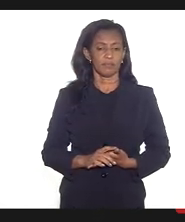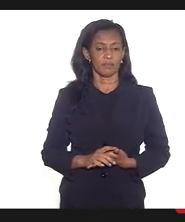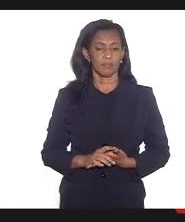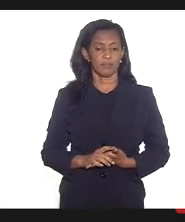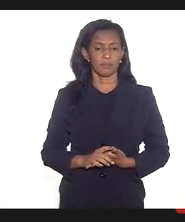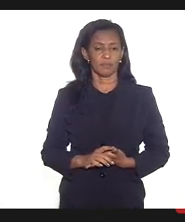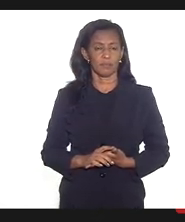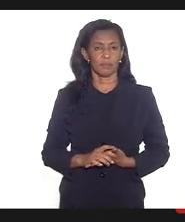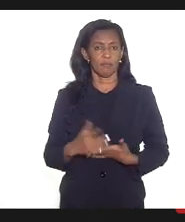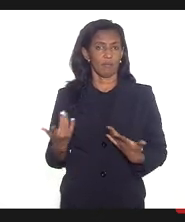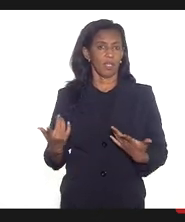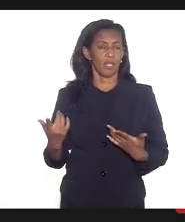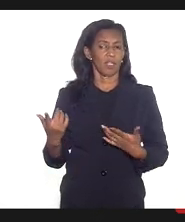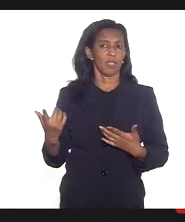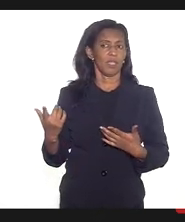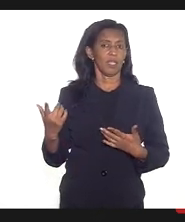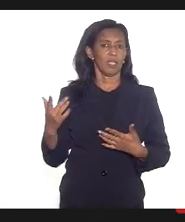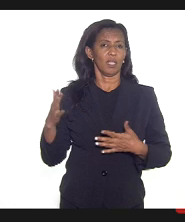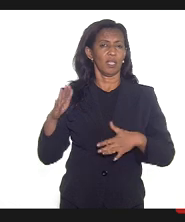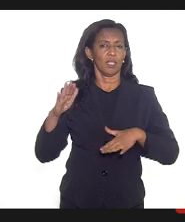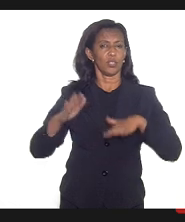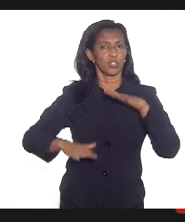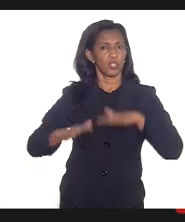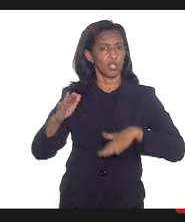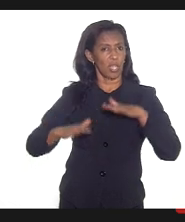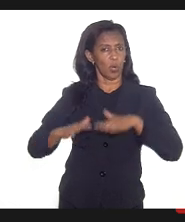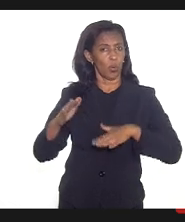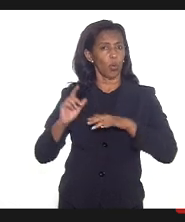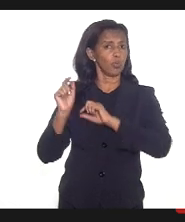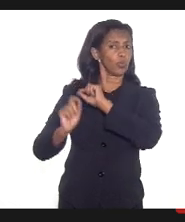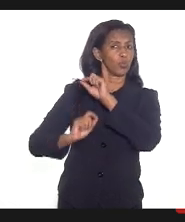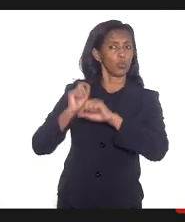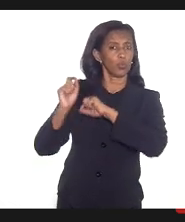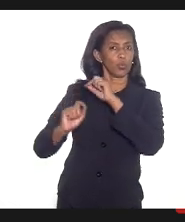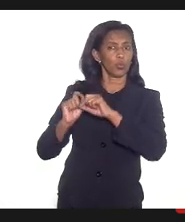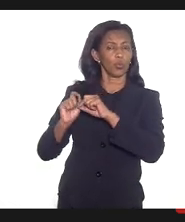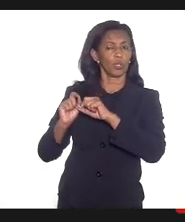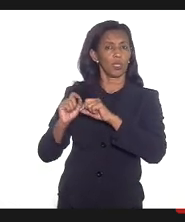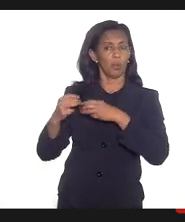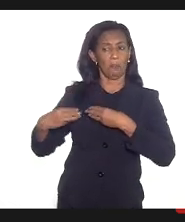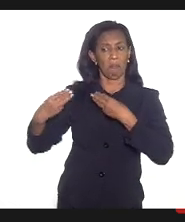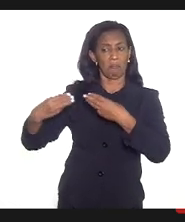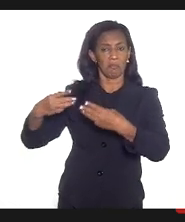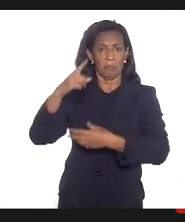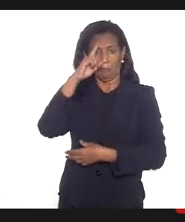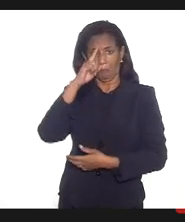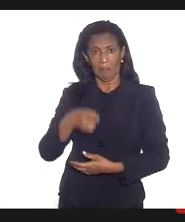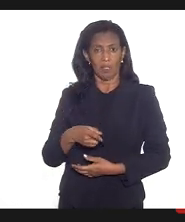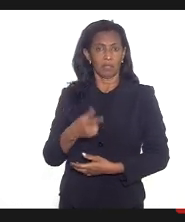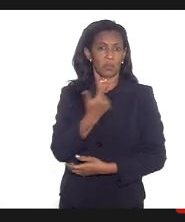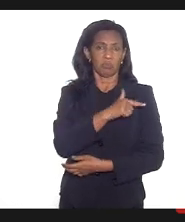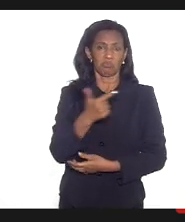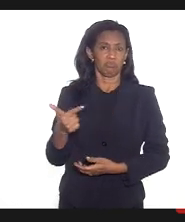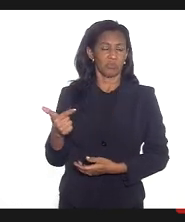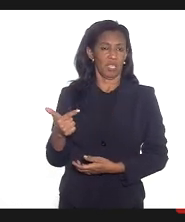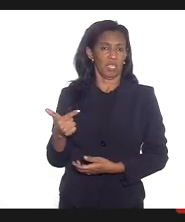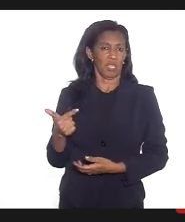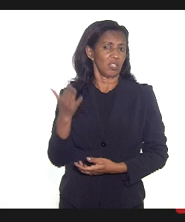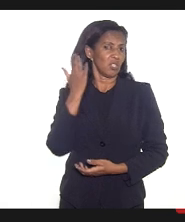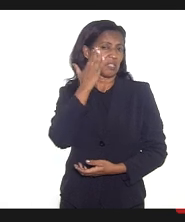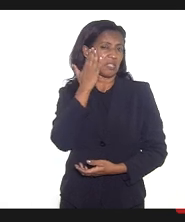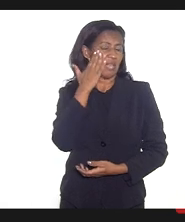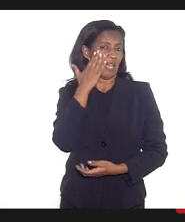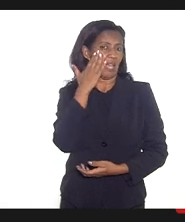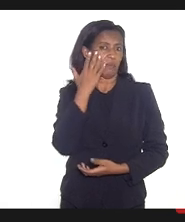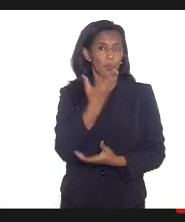de acordo com as recomendações do ministério o que a gente está vendo na prática é que muitas gestantes não estão